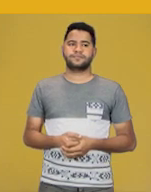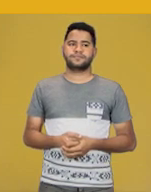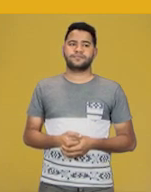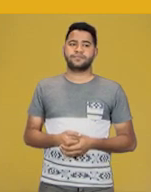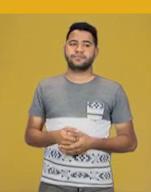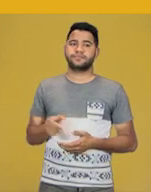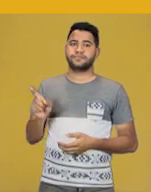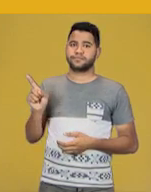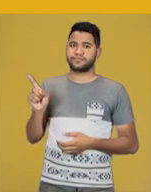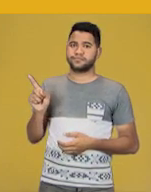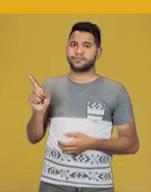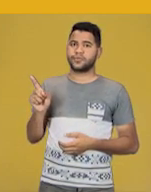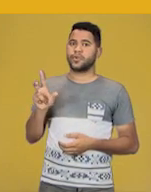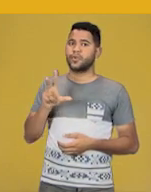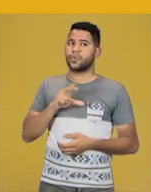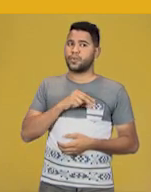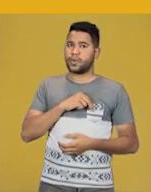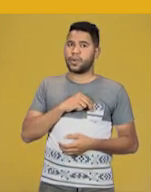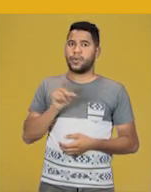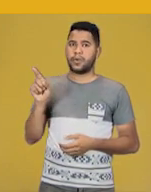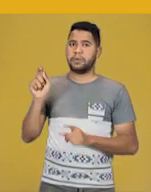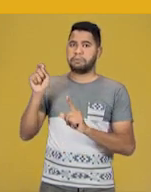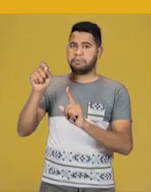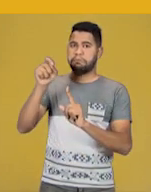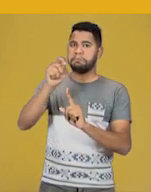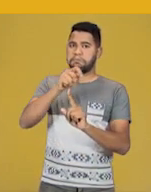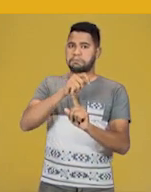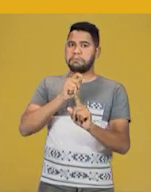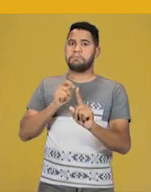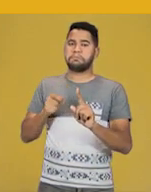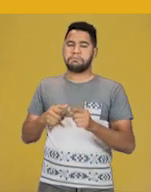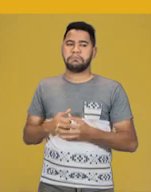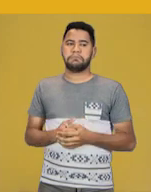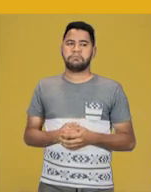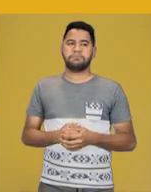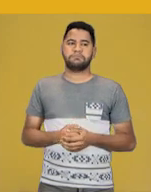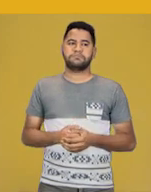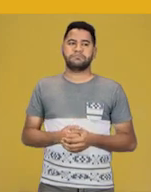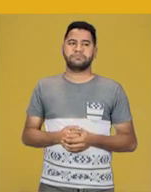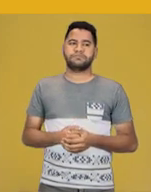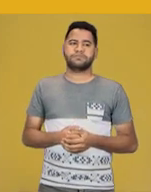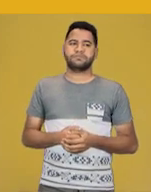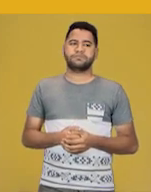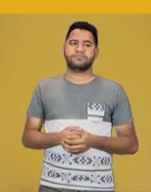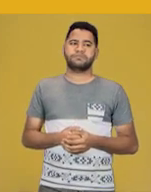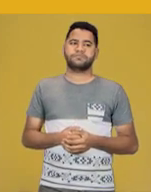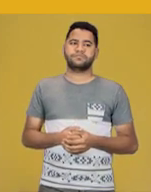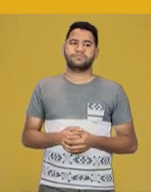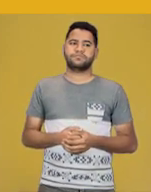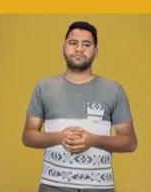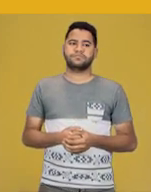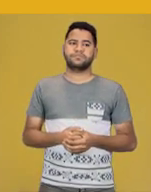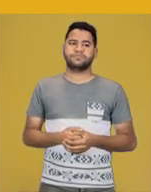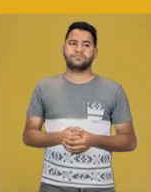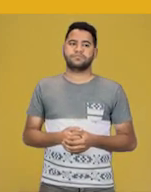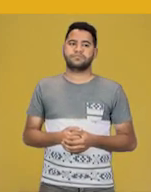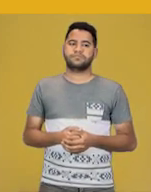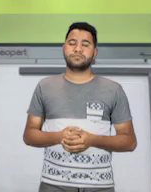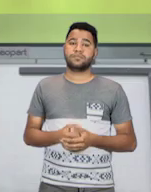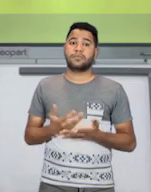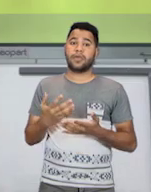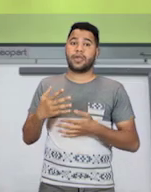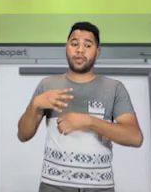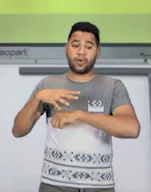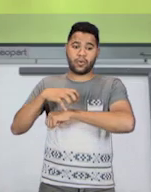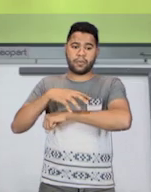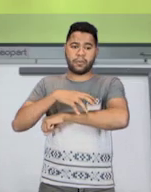Olha, uau! It's a giant spider, isn't it? Então, é